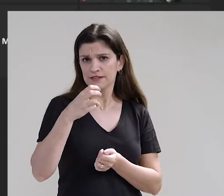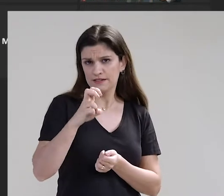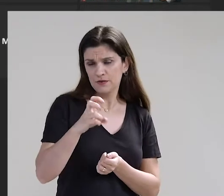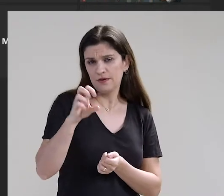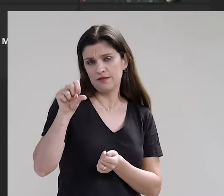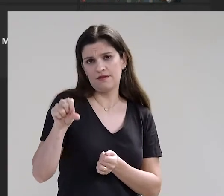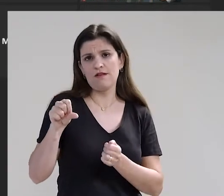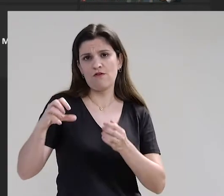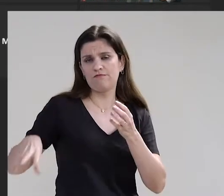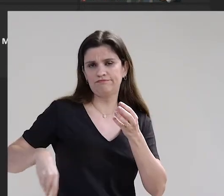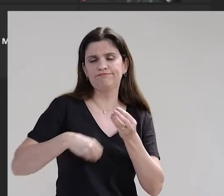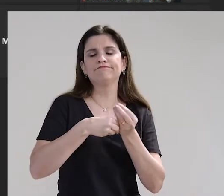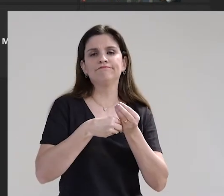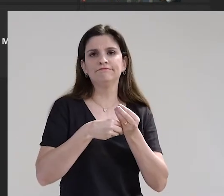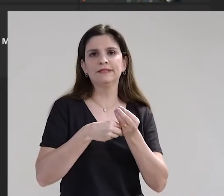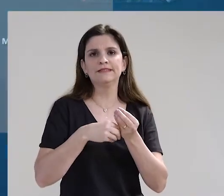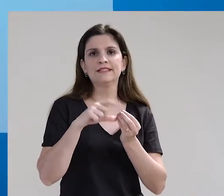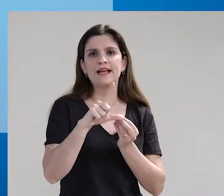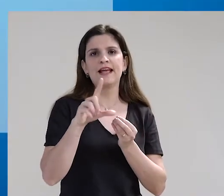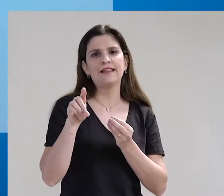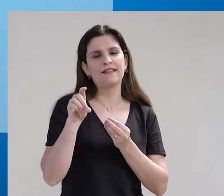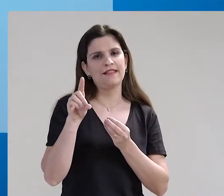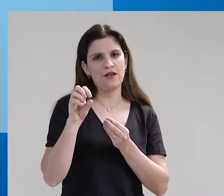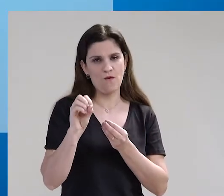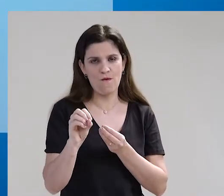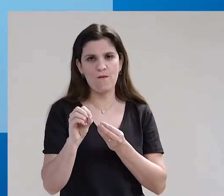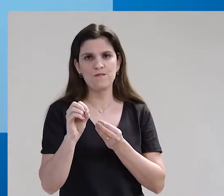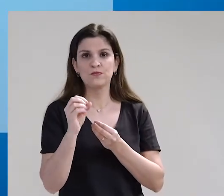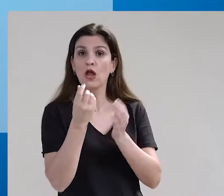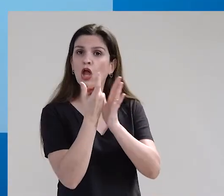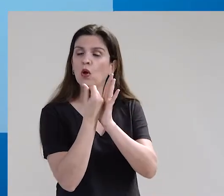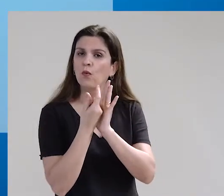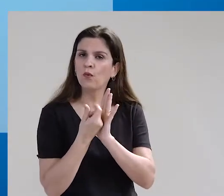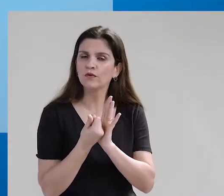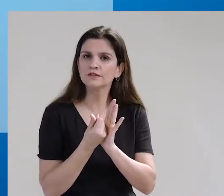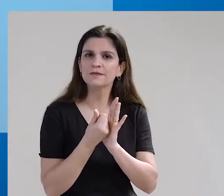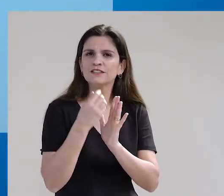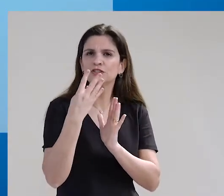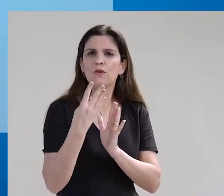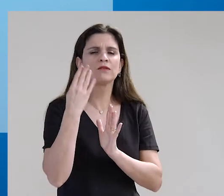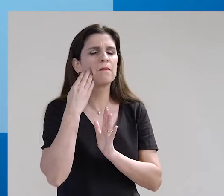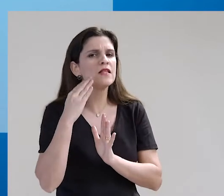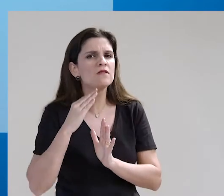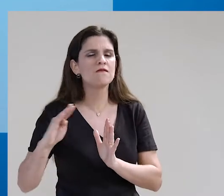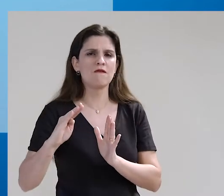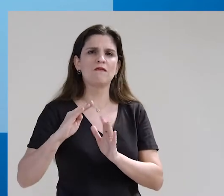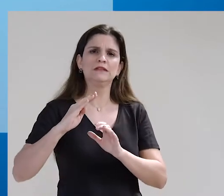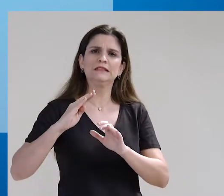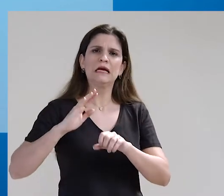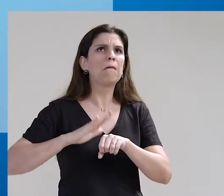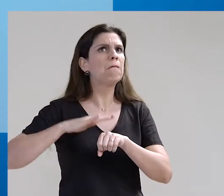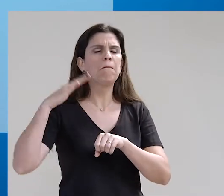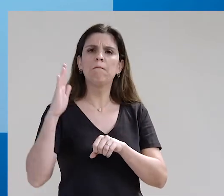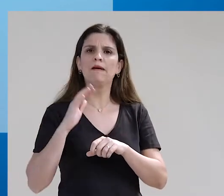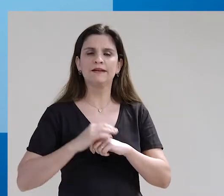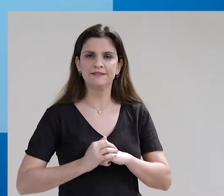59 emendas dos vereadores. A LDO, de 2021, prevê orçamento de R$